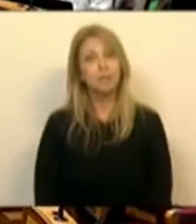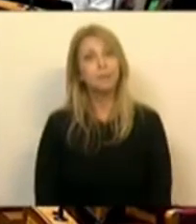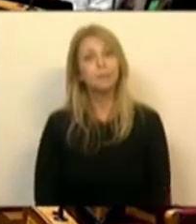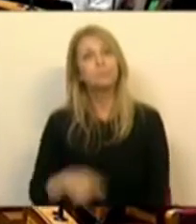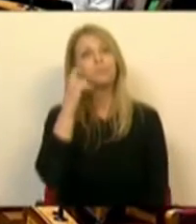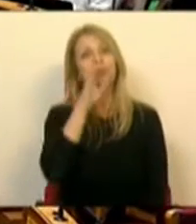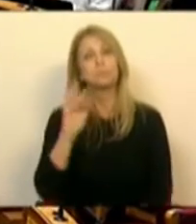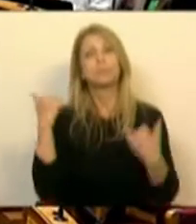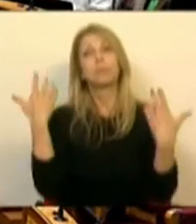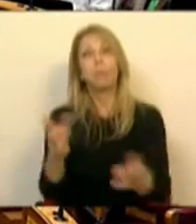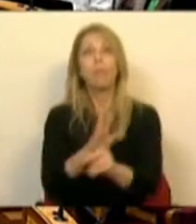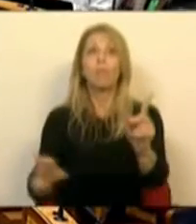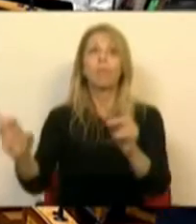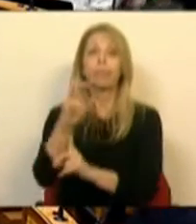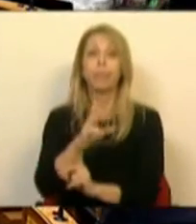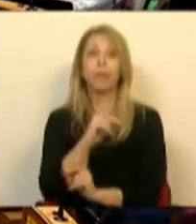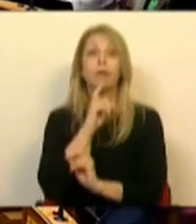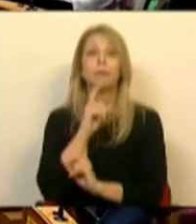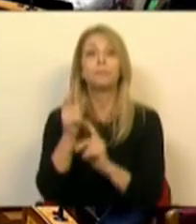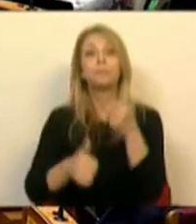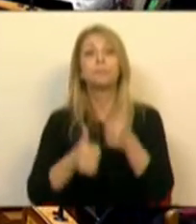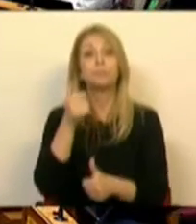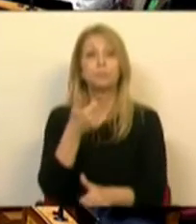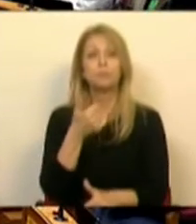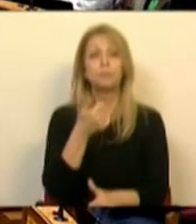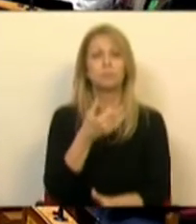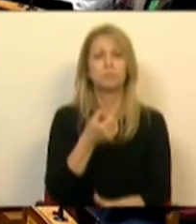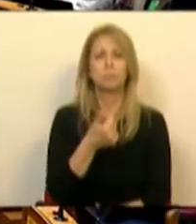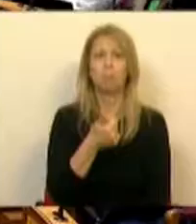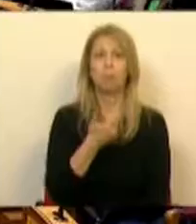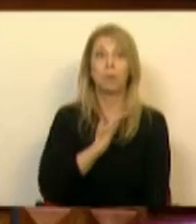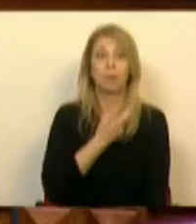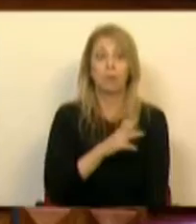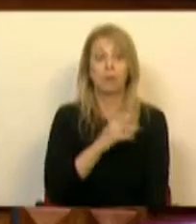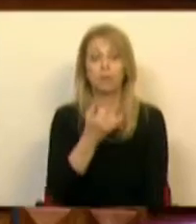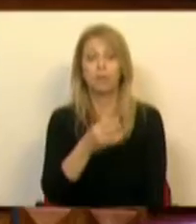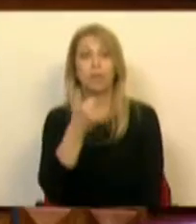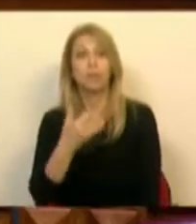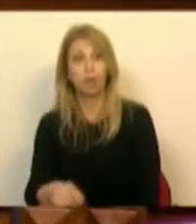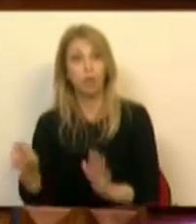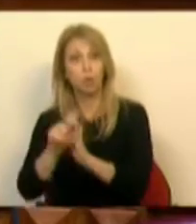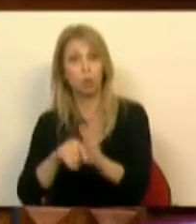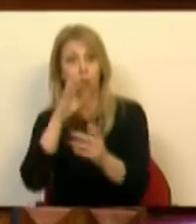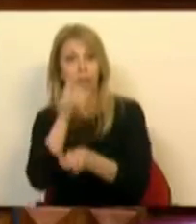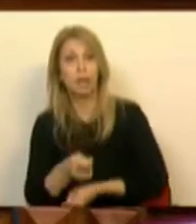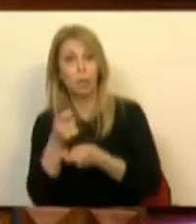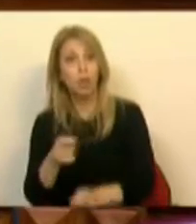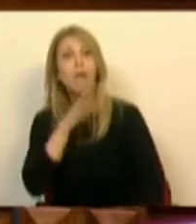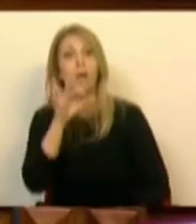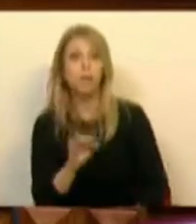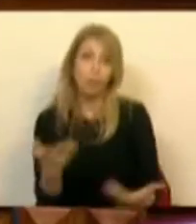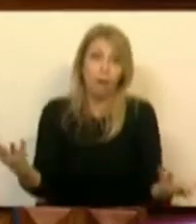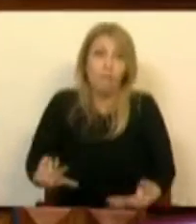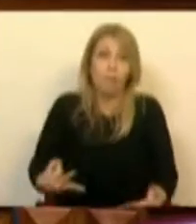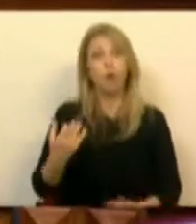Quem atribuiu majorações nos avisos do BDR 2020 para pequenos agricultores e para detentores do Estatuto da Agricultura Familiar foi o